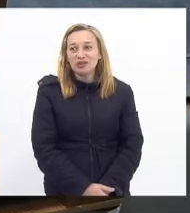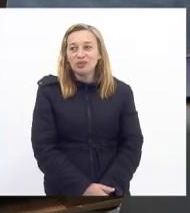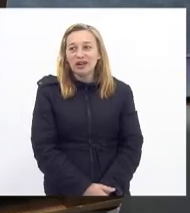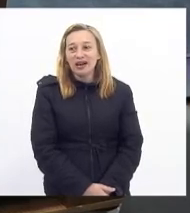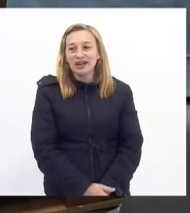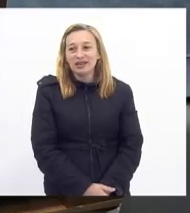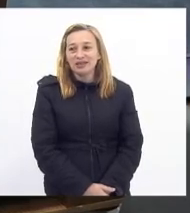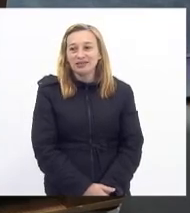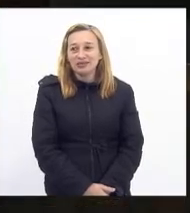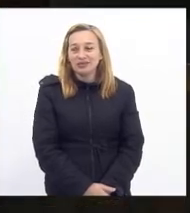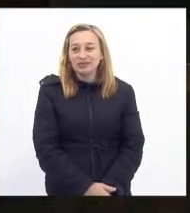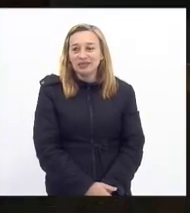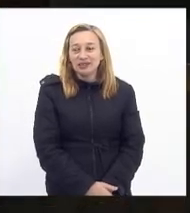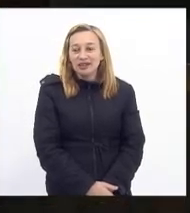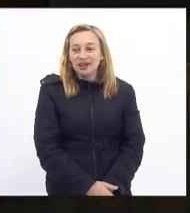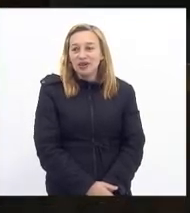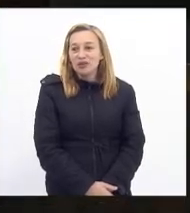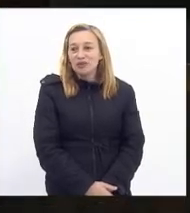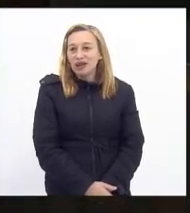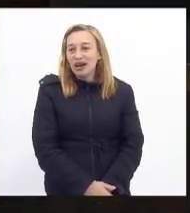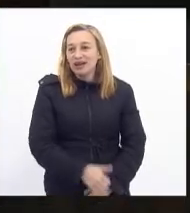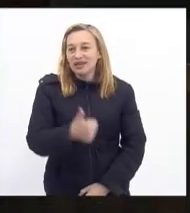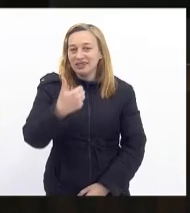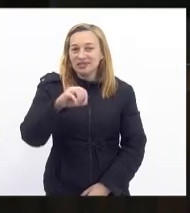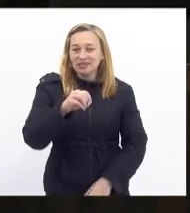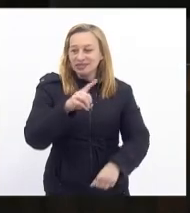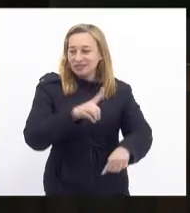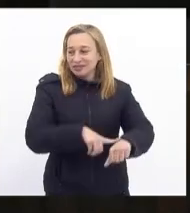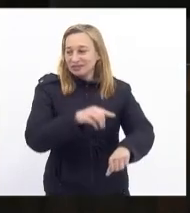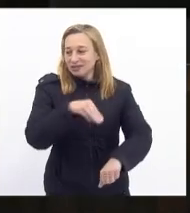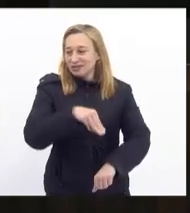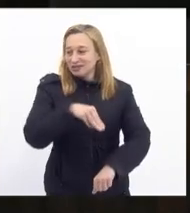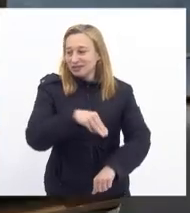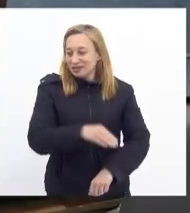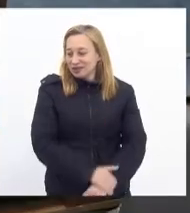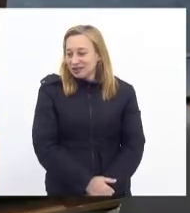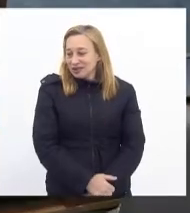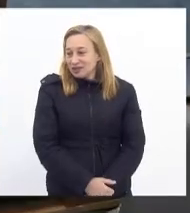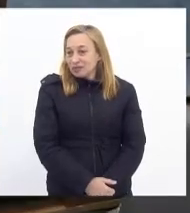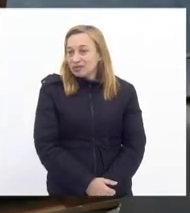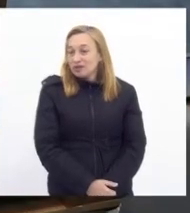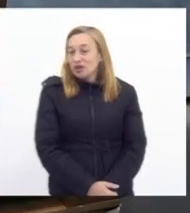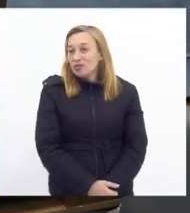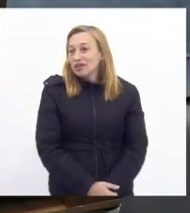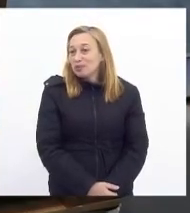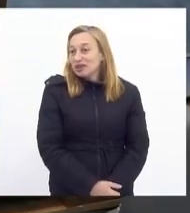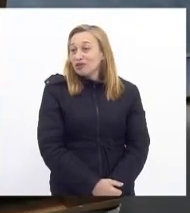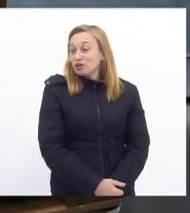Vossa Excelência conta com dez minutos para a sua manifestação. Muito bem.